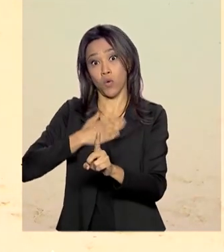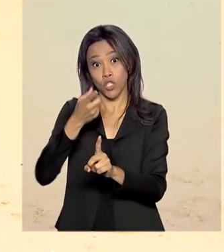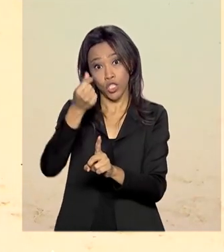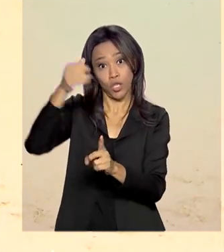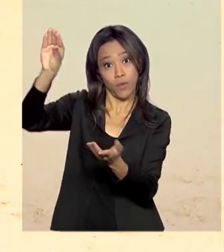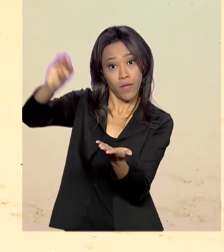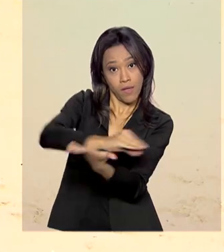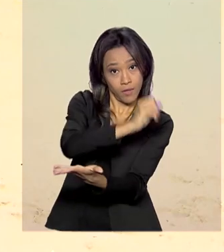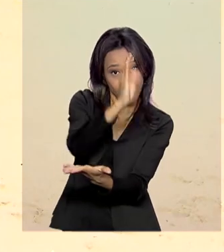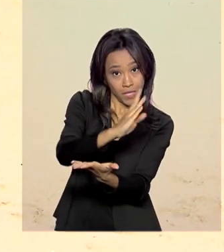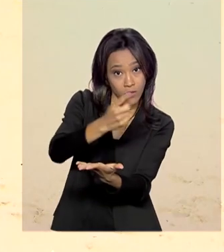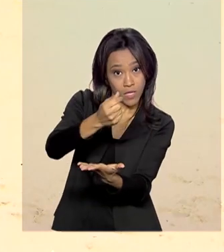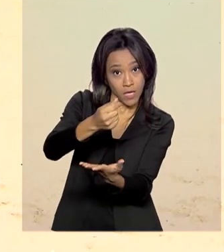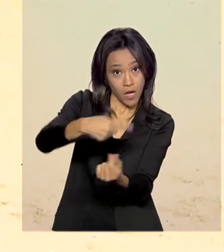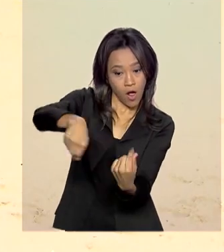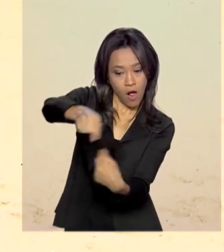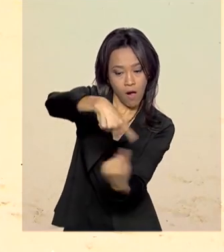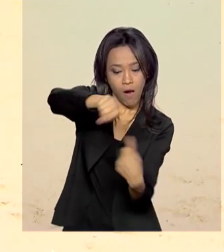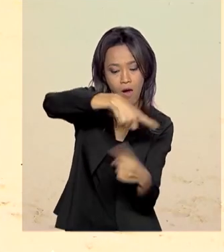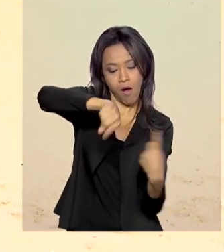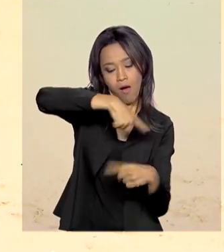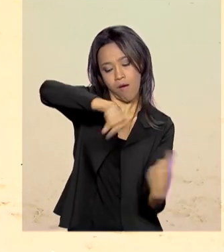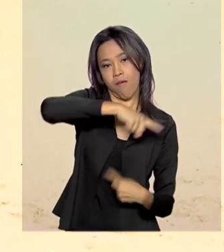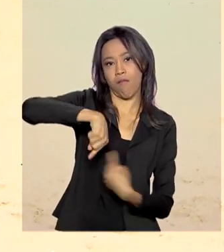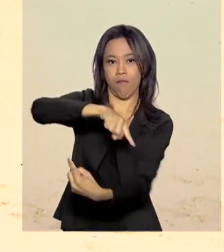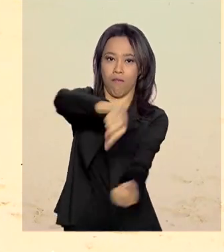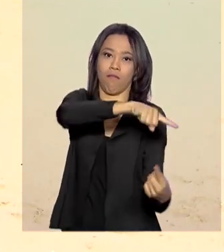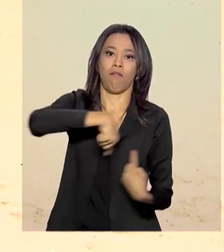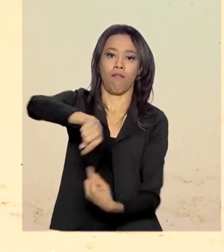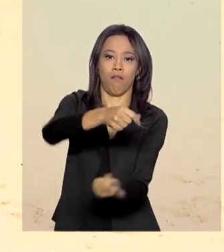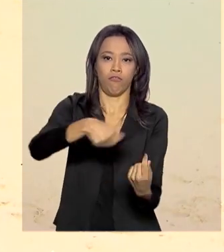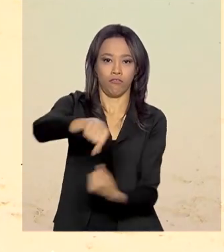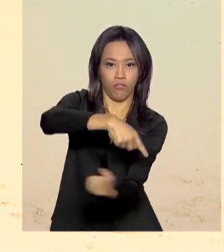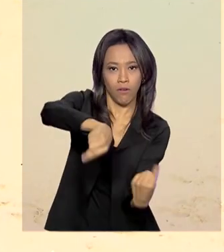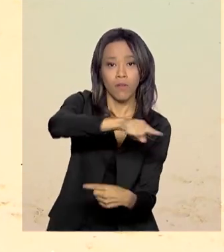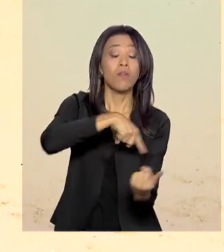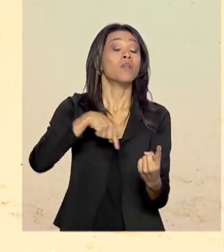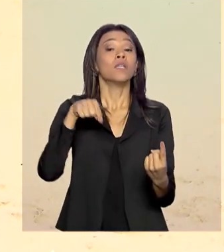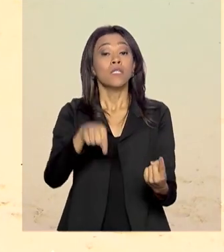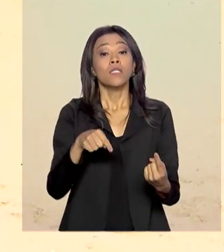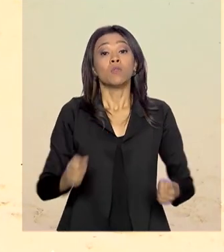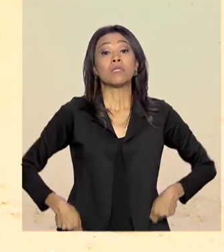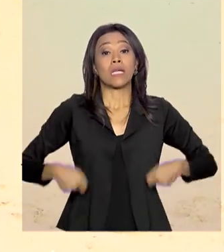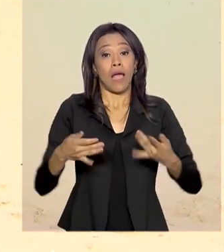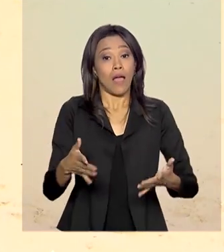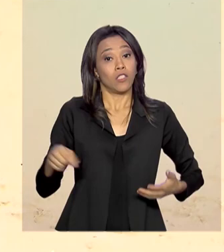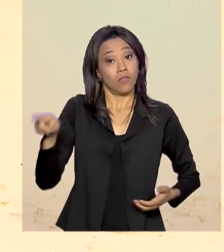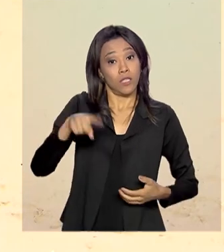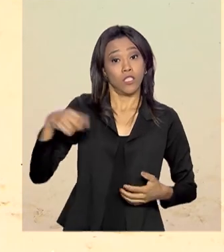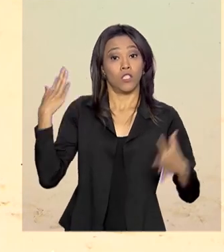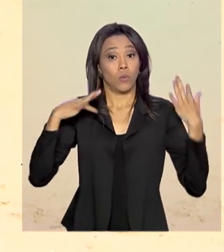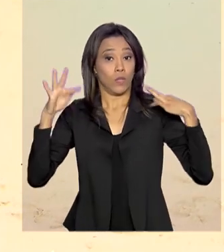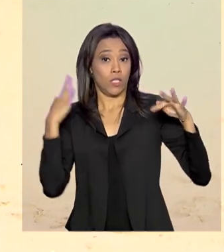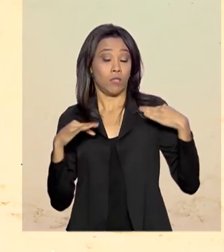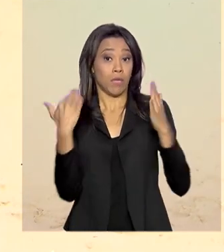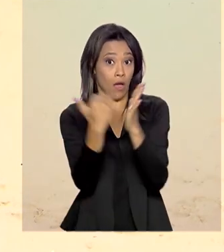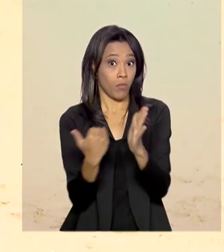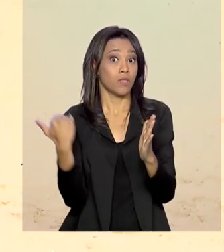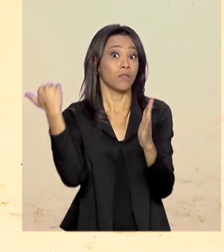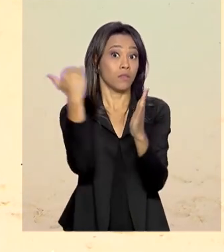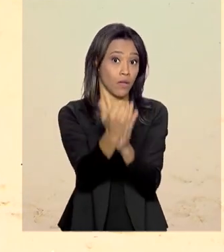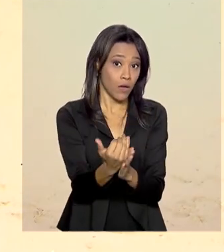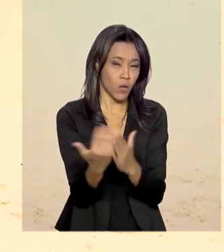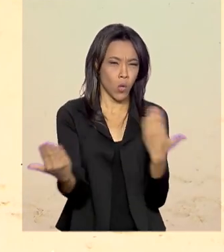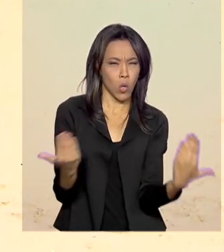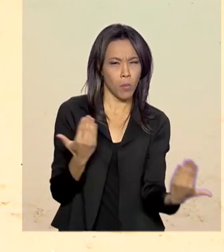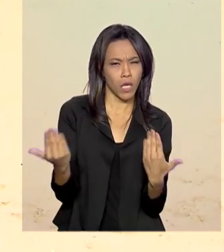faz a economia girar. De acordo com o Banco Central, os gastos de turistas estrangeiros cresceram 4,86% em setembro, na